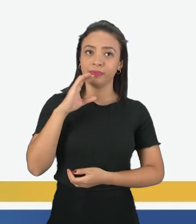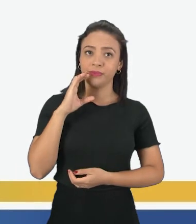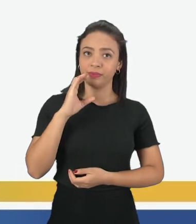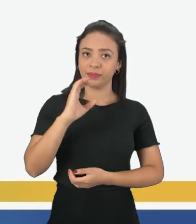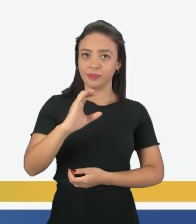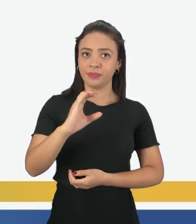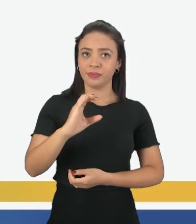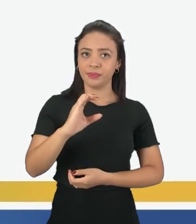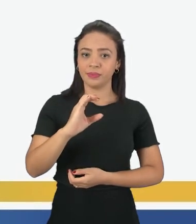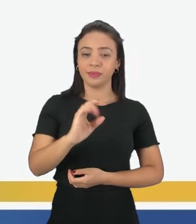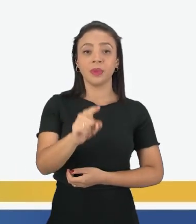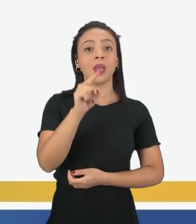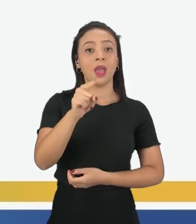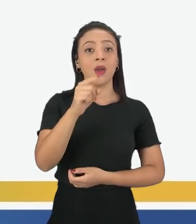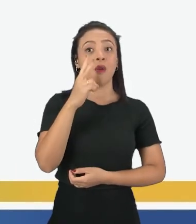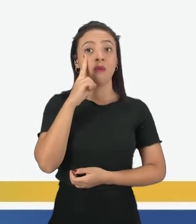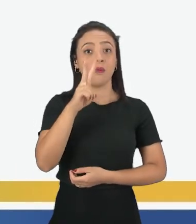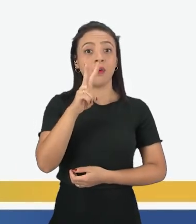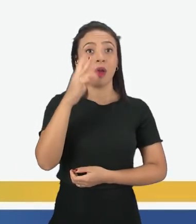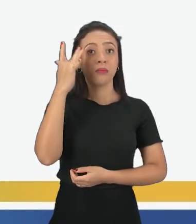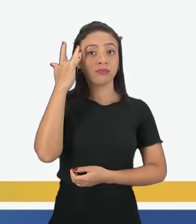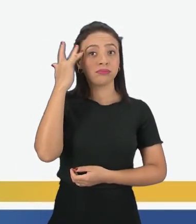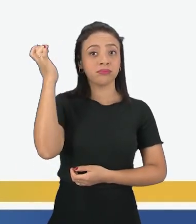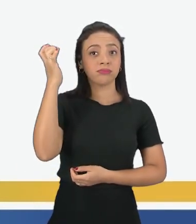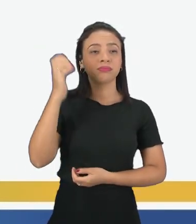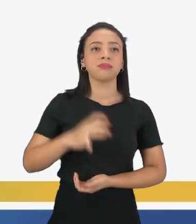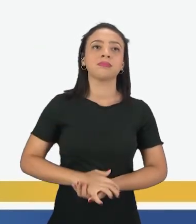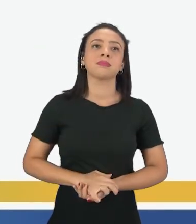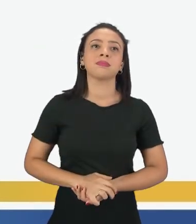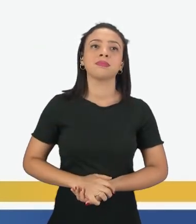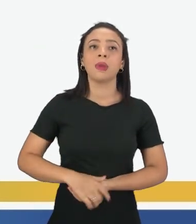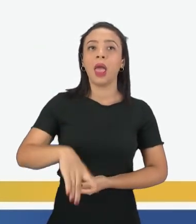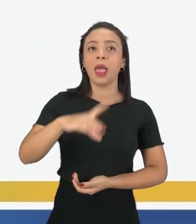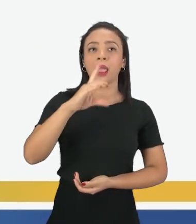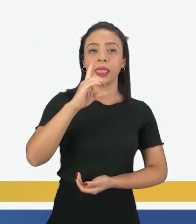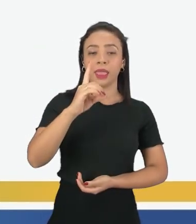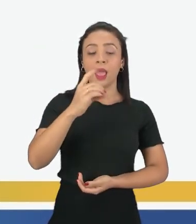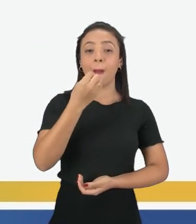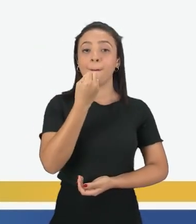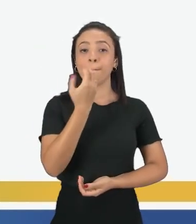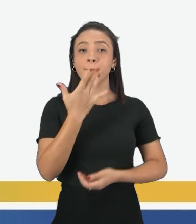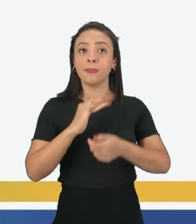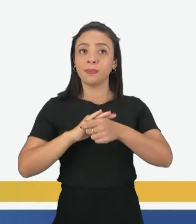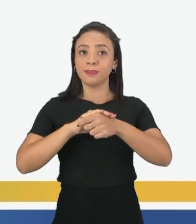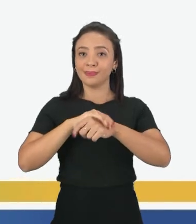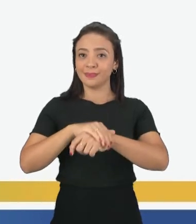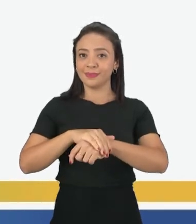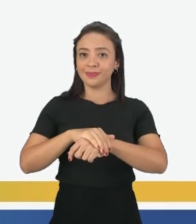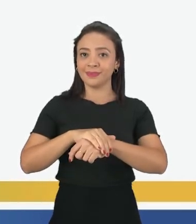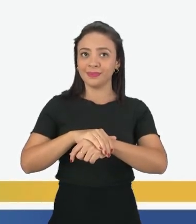tomorrow. Vejo você amanhã ou te vejo amanhã. E good night é boa noite pra